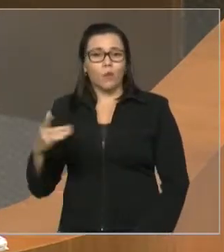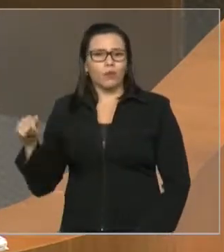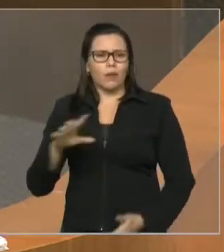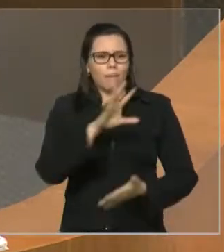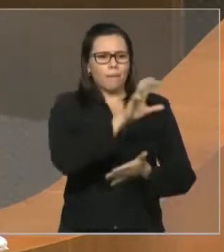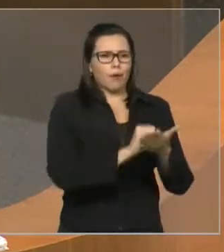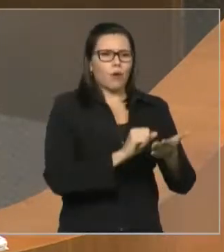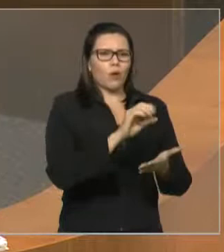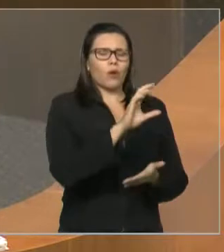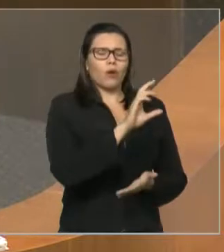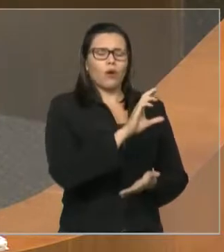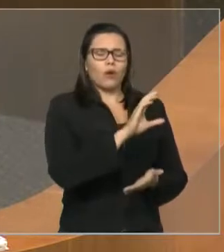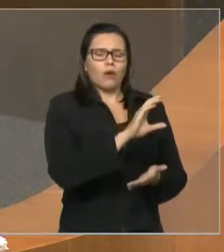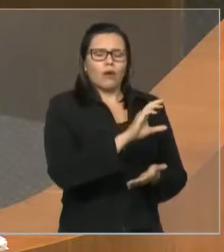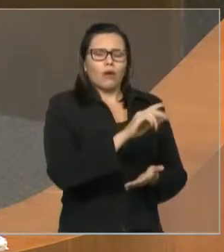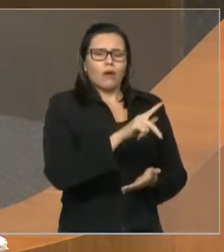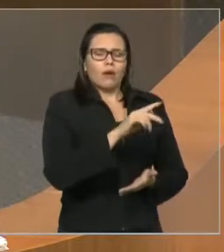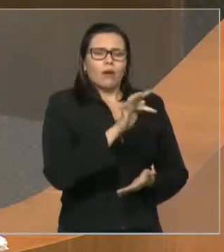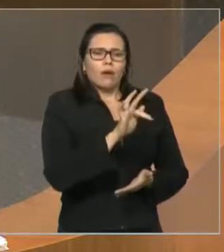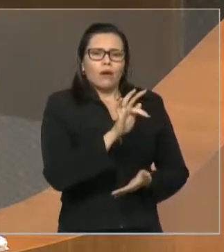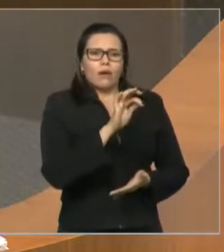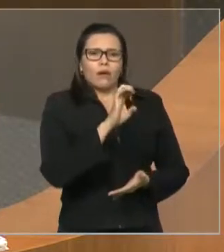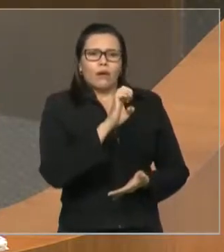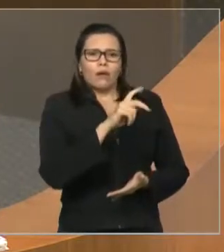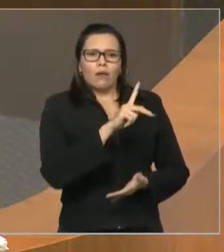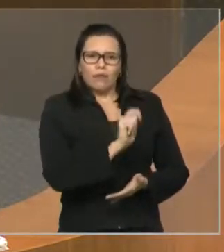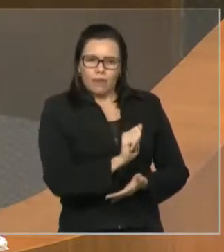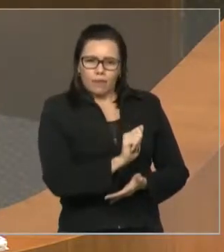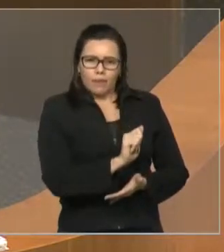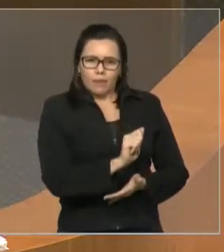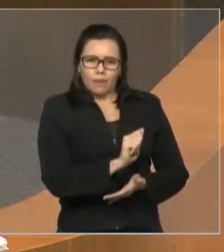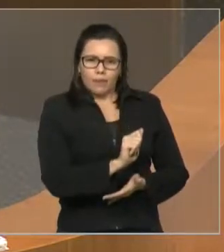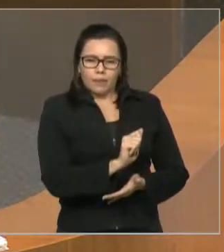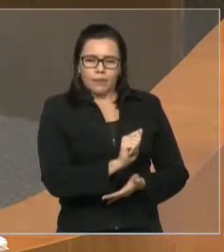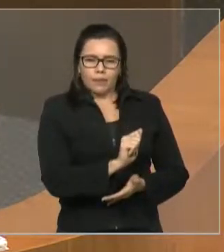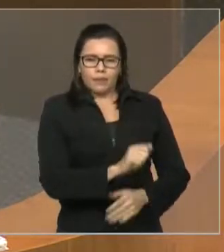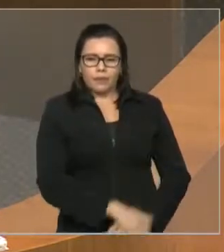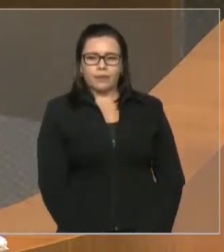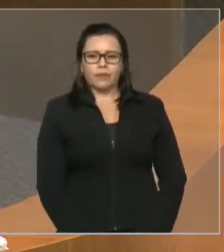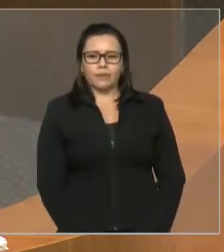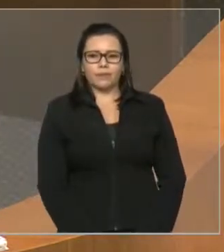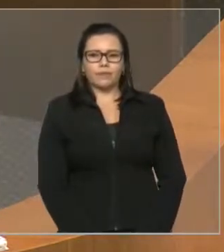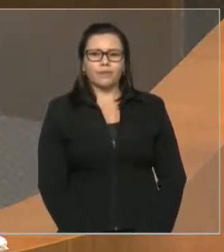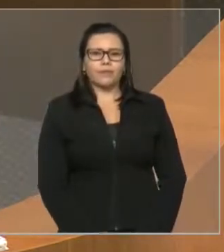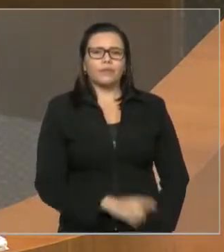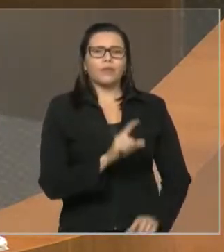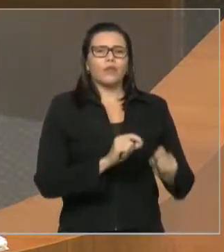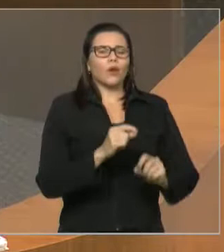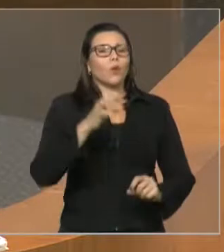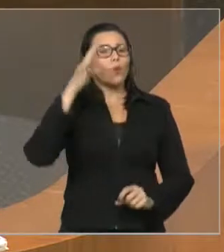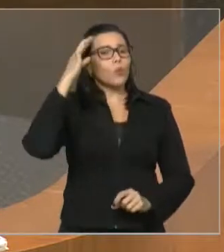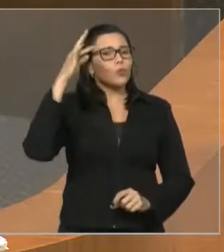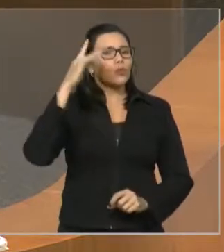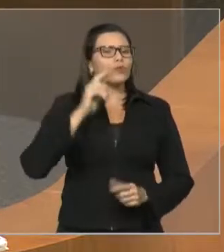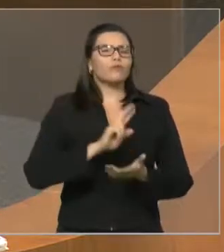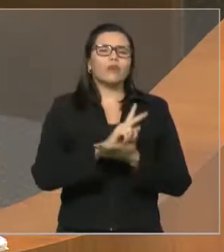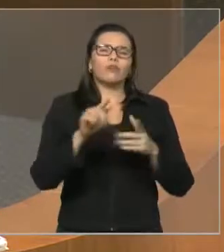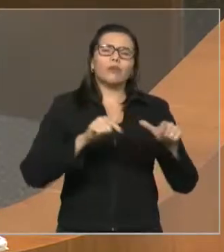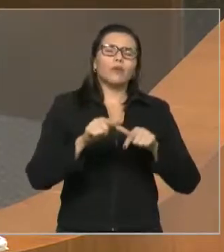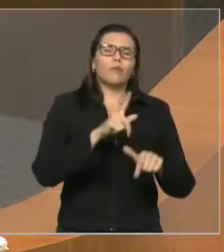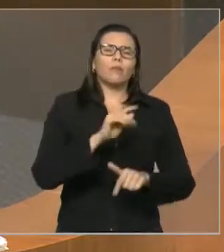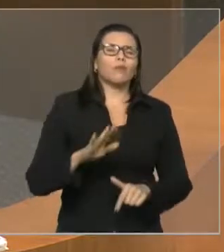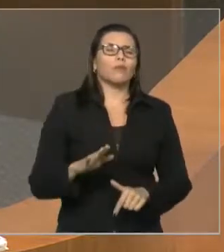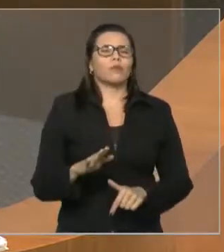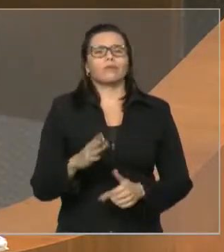Prova disso é que quase ninguém se aposenta mais. Você entra com a aposentadoria e essa aposentadoria não acontece. São mais de 3